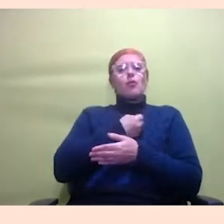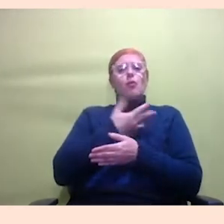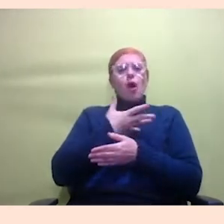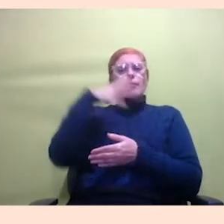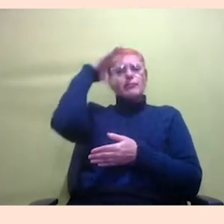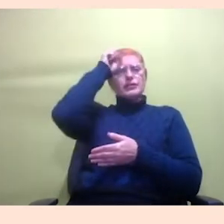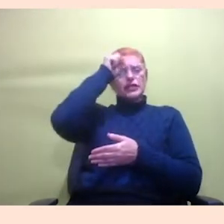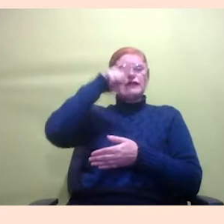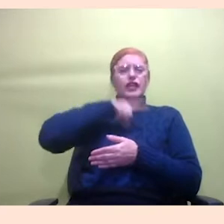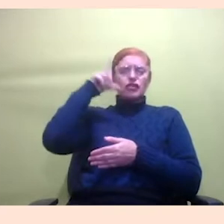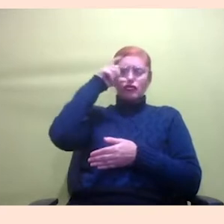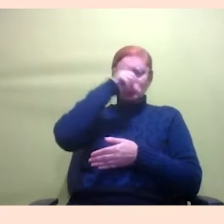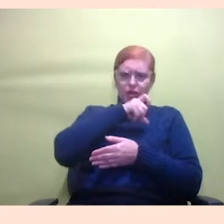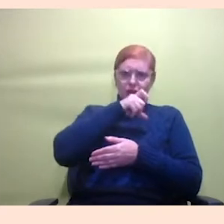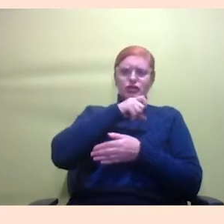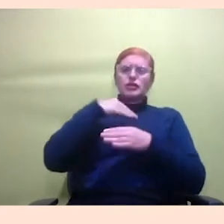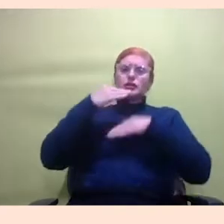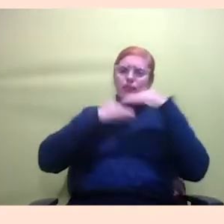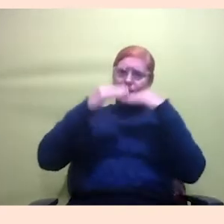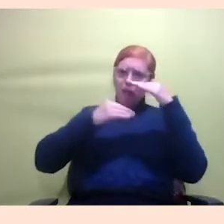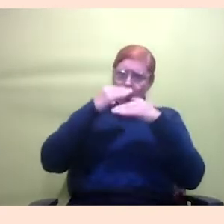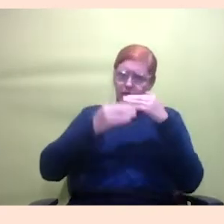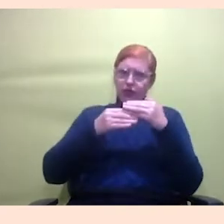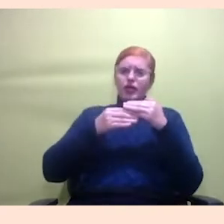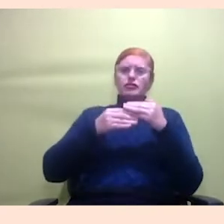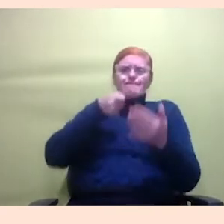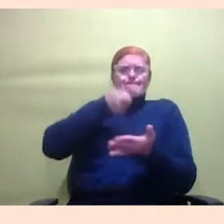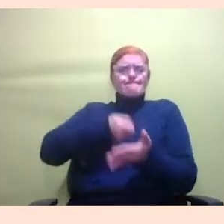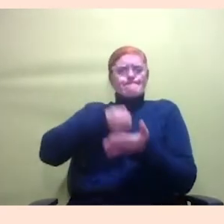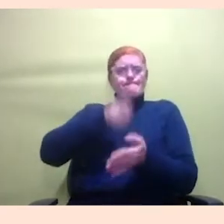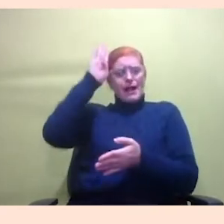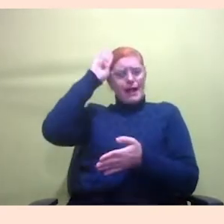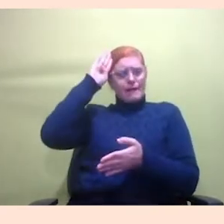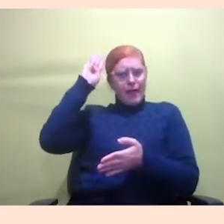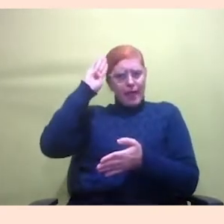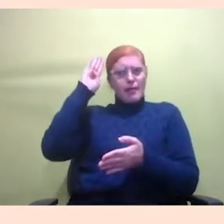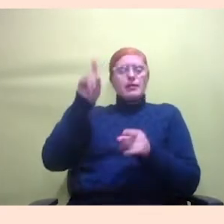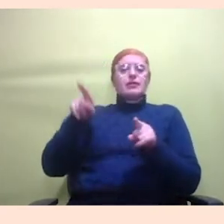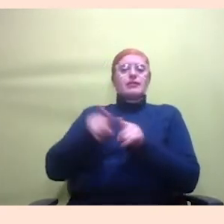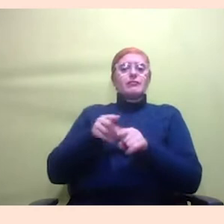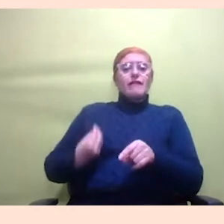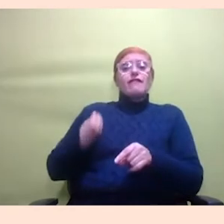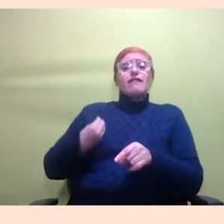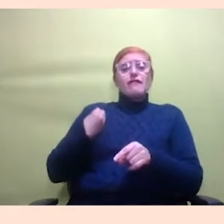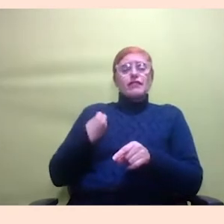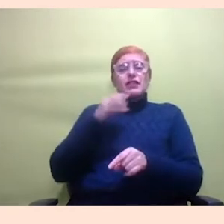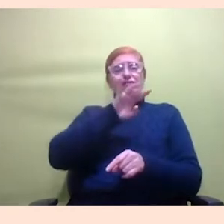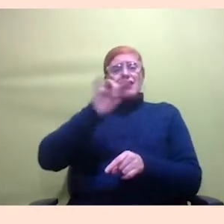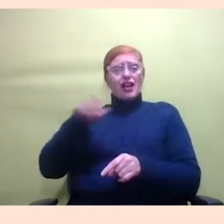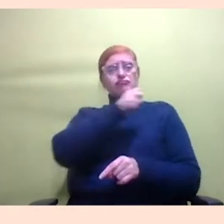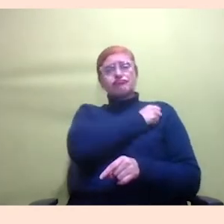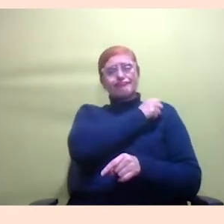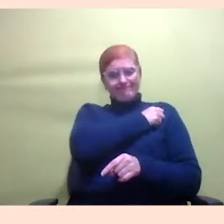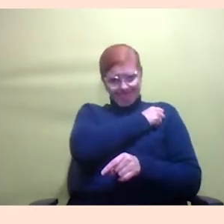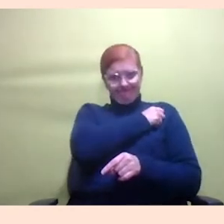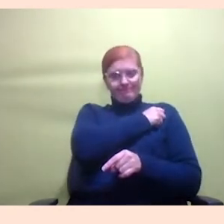enfrentam nesse processo de exigência acadêmica e condições de vida desses estudantes ela está falando acho que